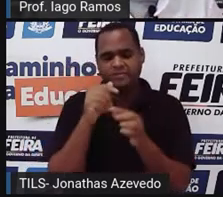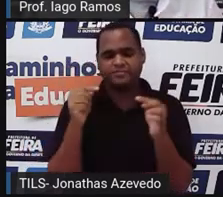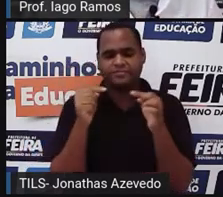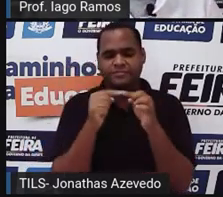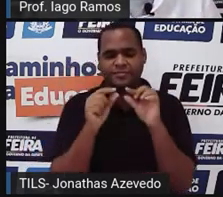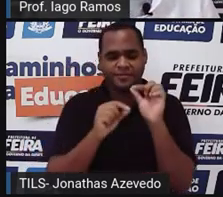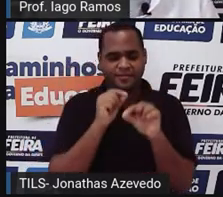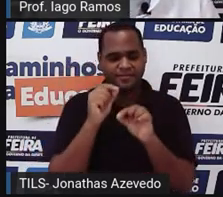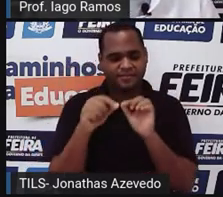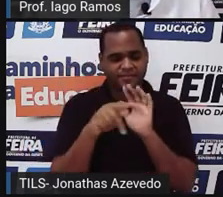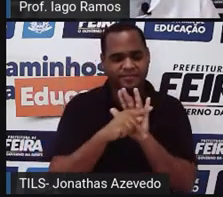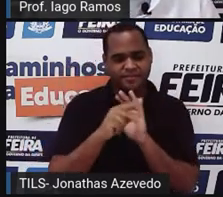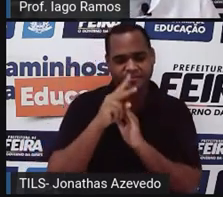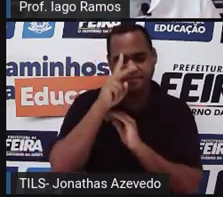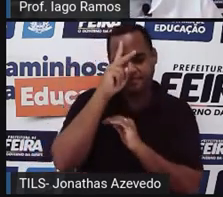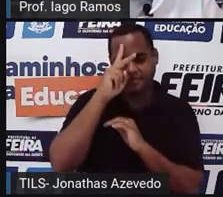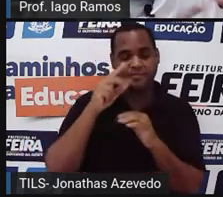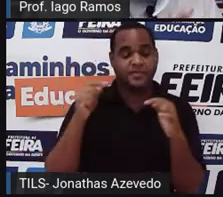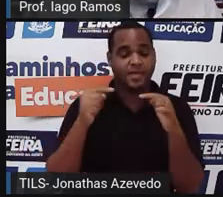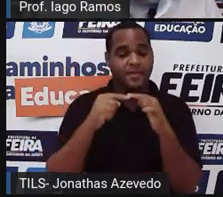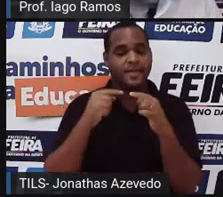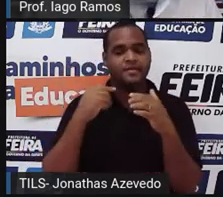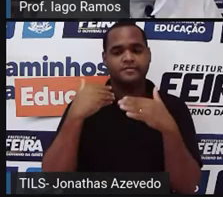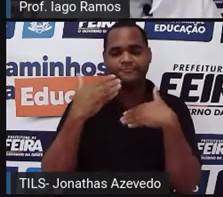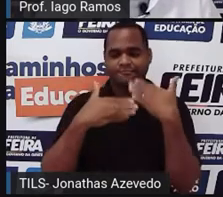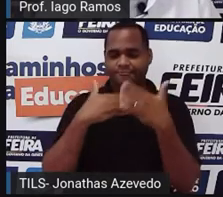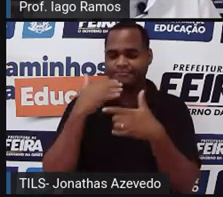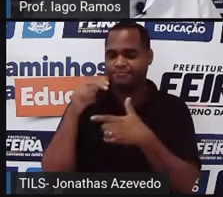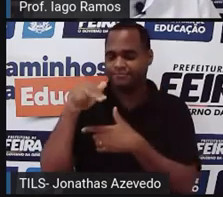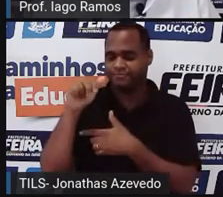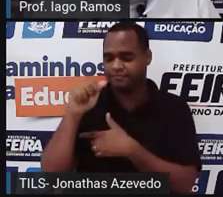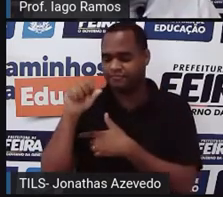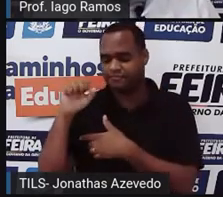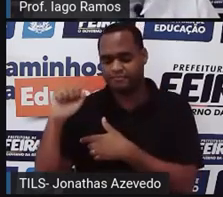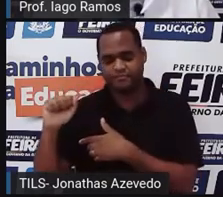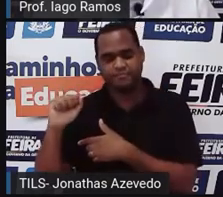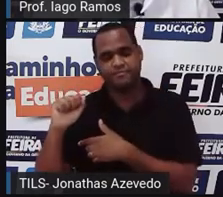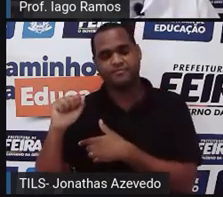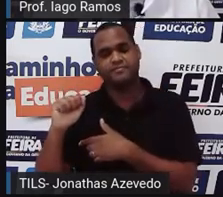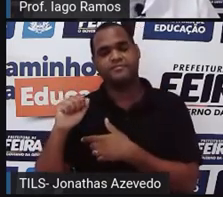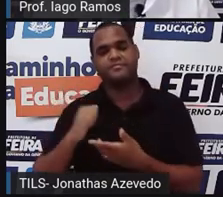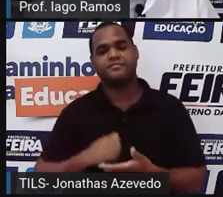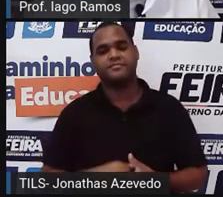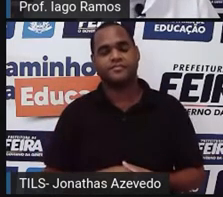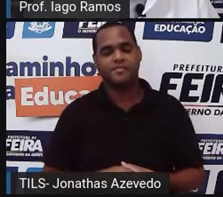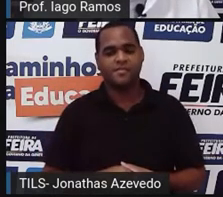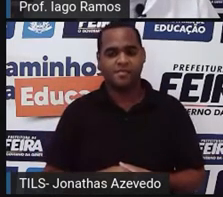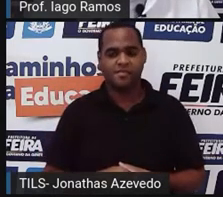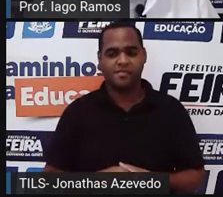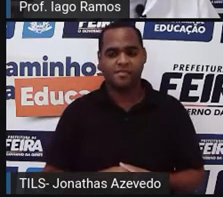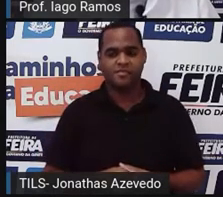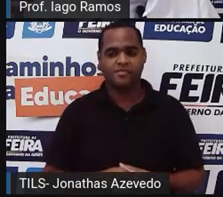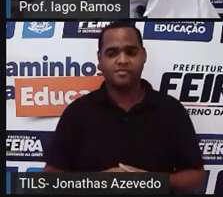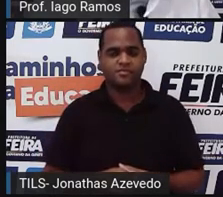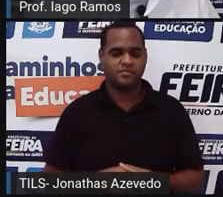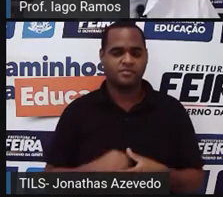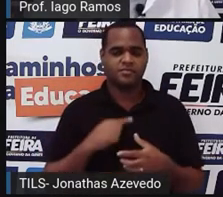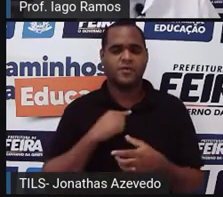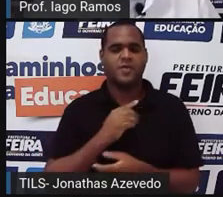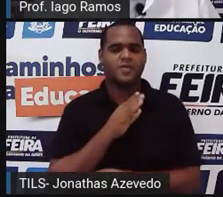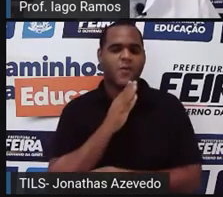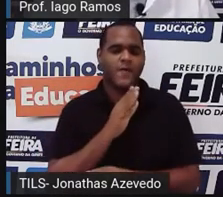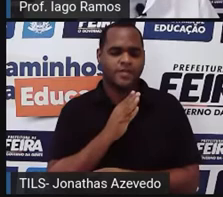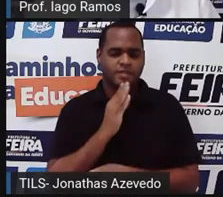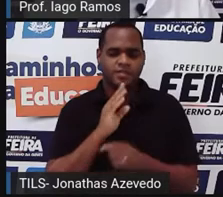história, né, da agência que tem essa logomarca, tá? Essa logomarca é bastante conhecida,